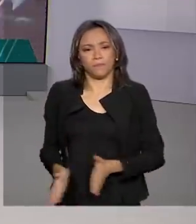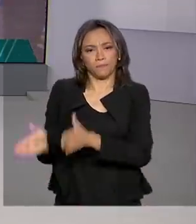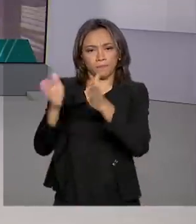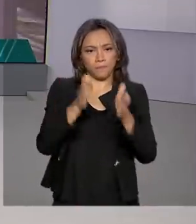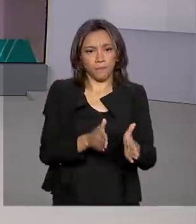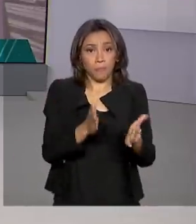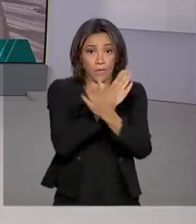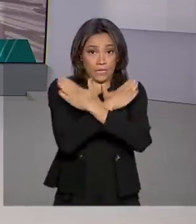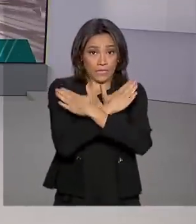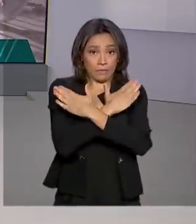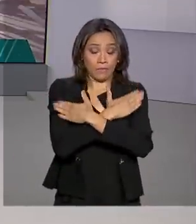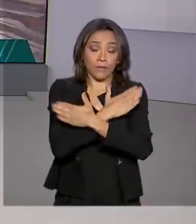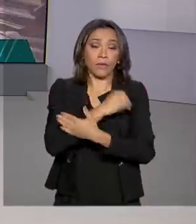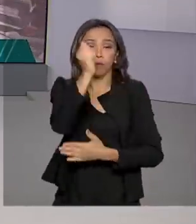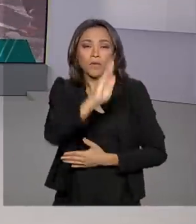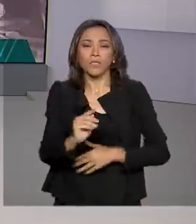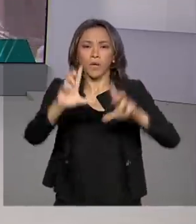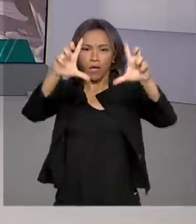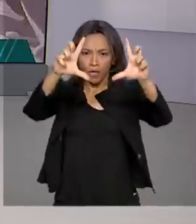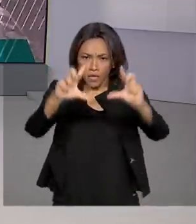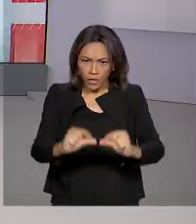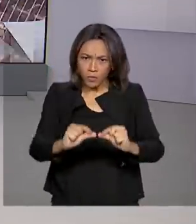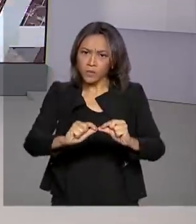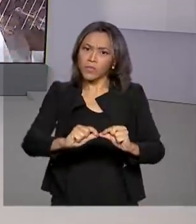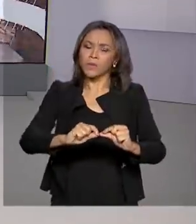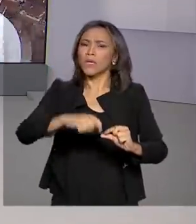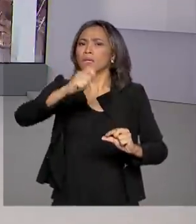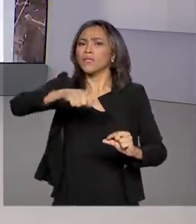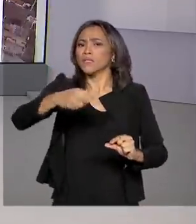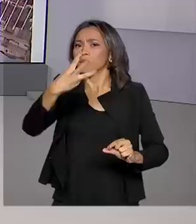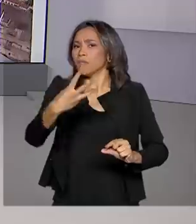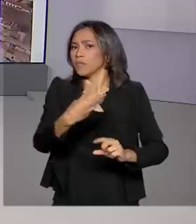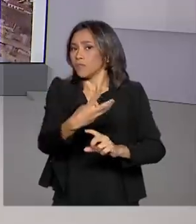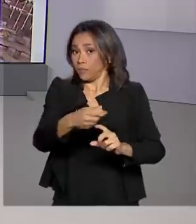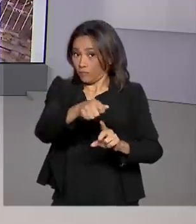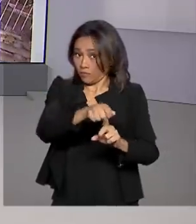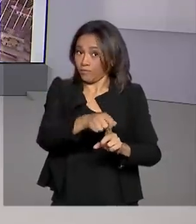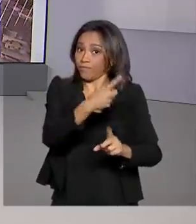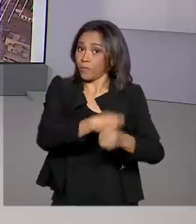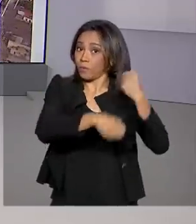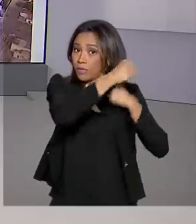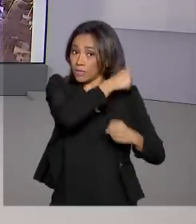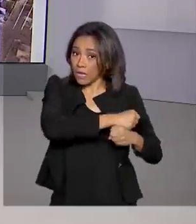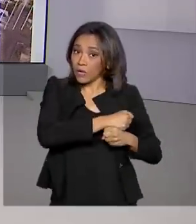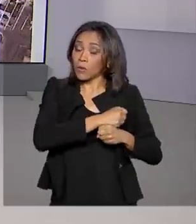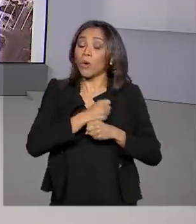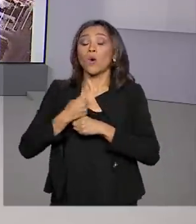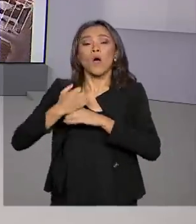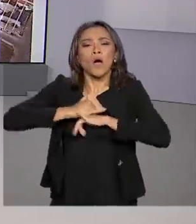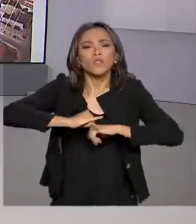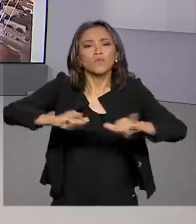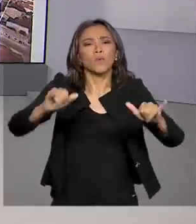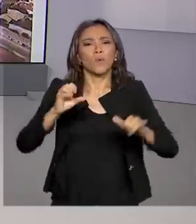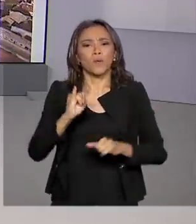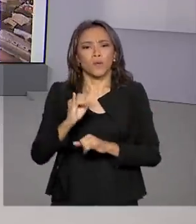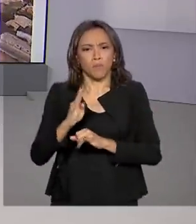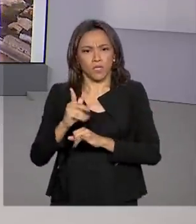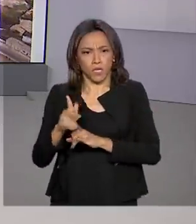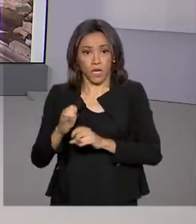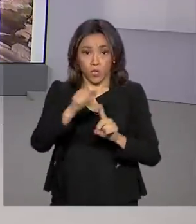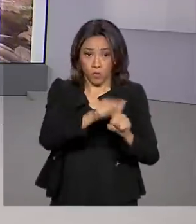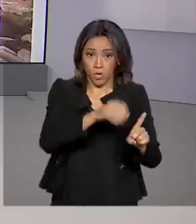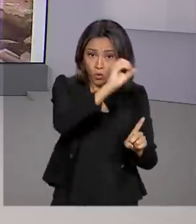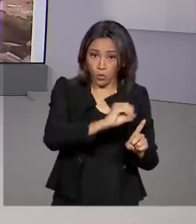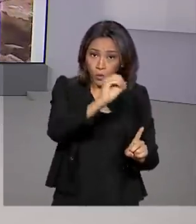desemprego no Brasil caiu no último trimestre do ano passado. Os números do IBGE mostram que de outubro a dezembro de